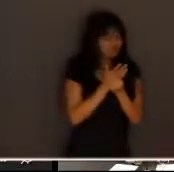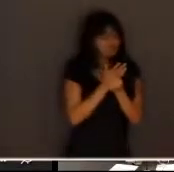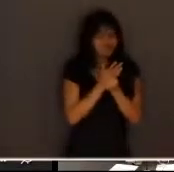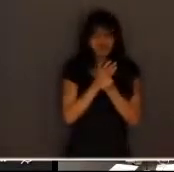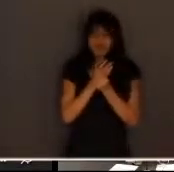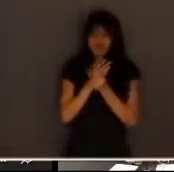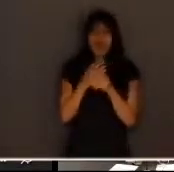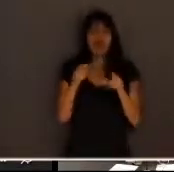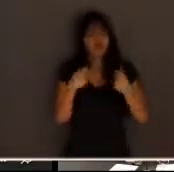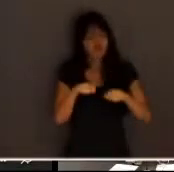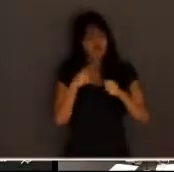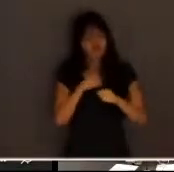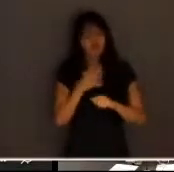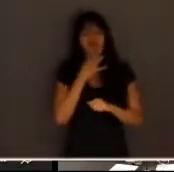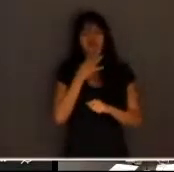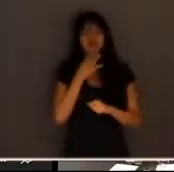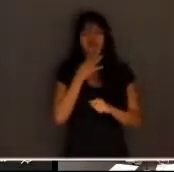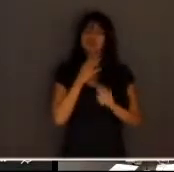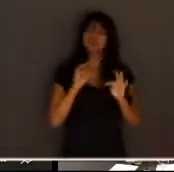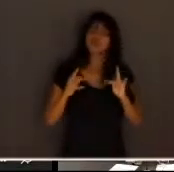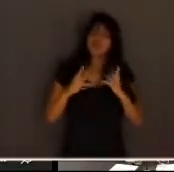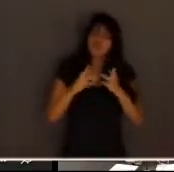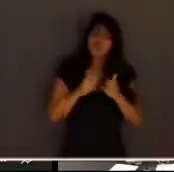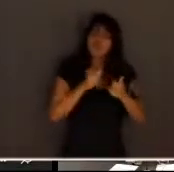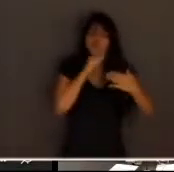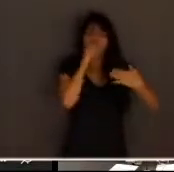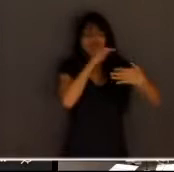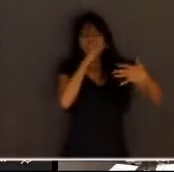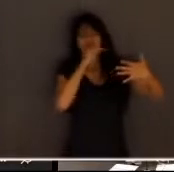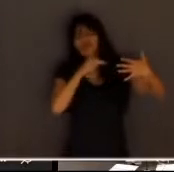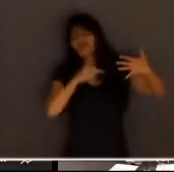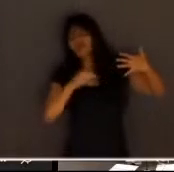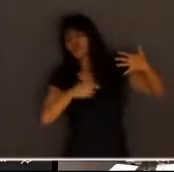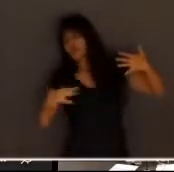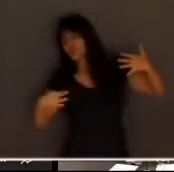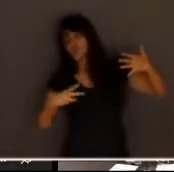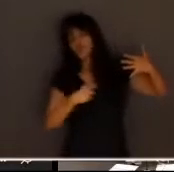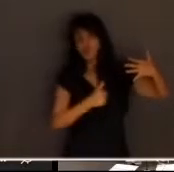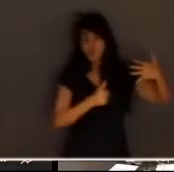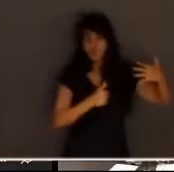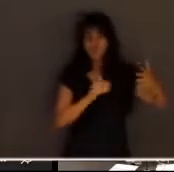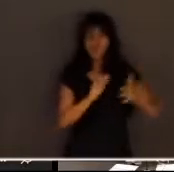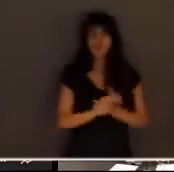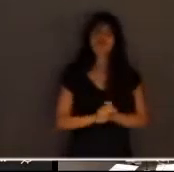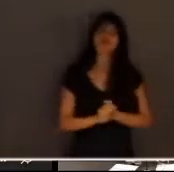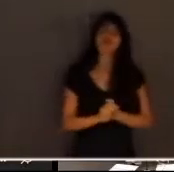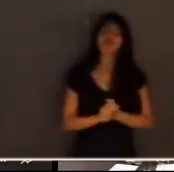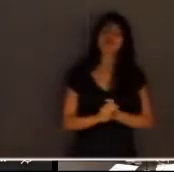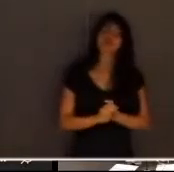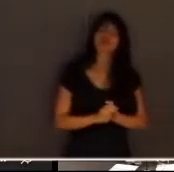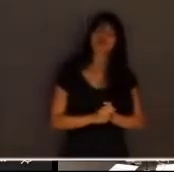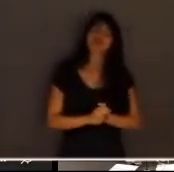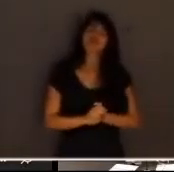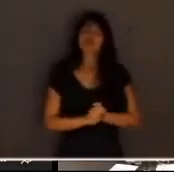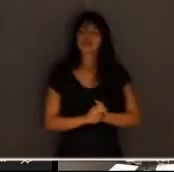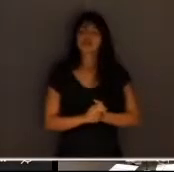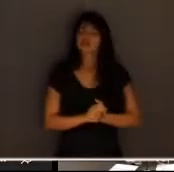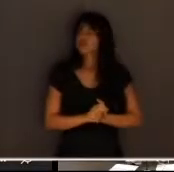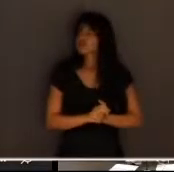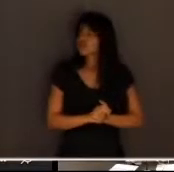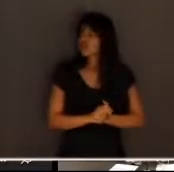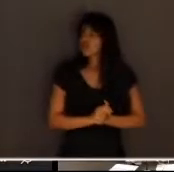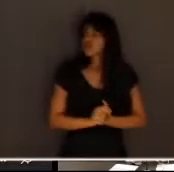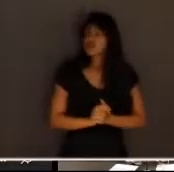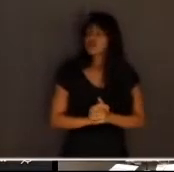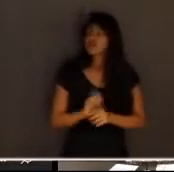as ciências afins a medicina legal a antropologia a filosofia a psicologia judiciária para